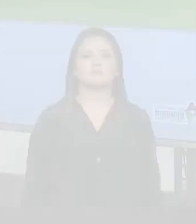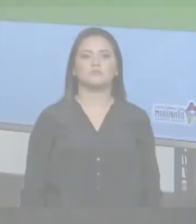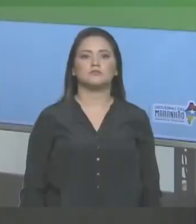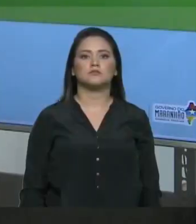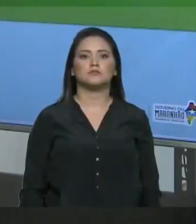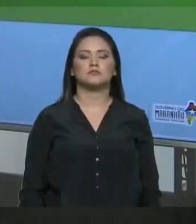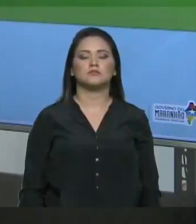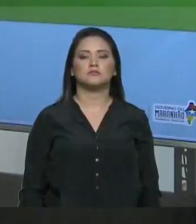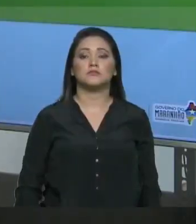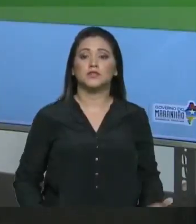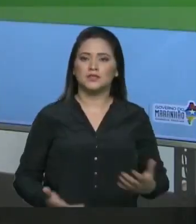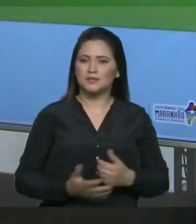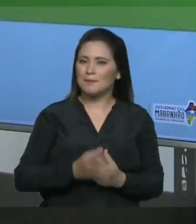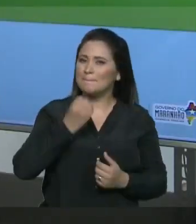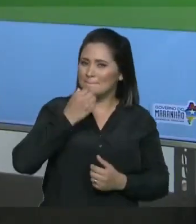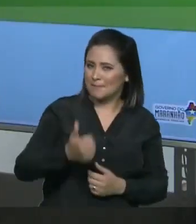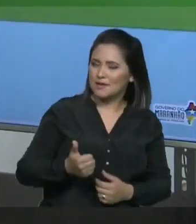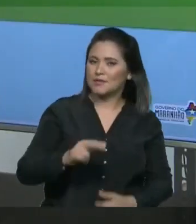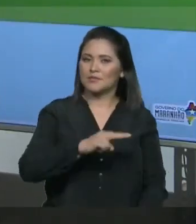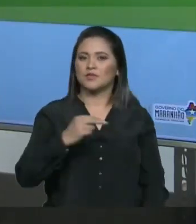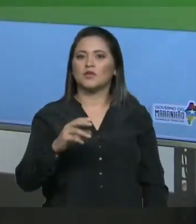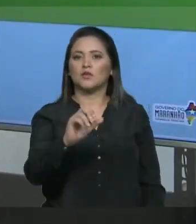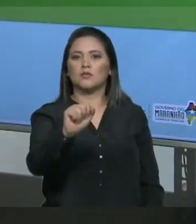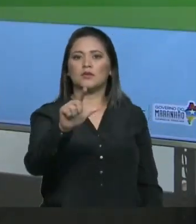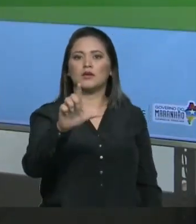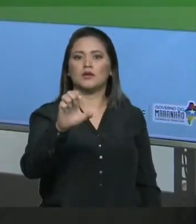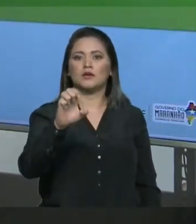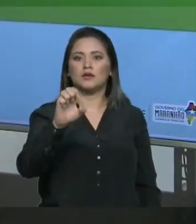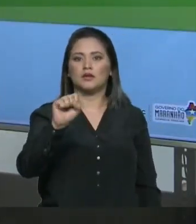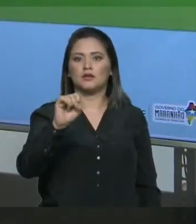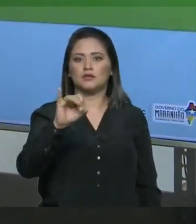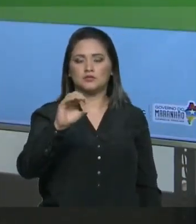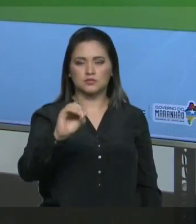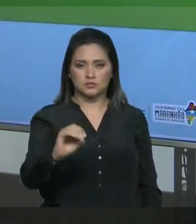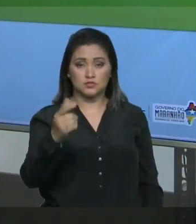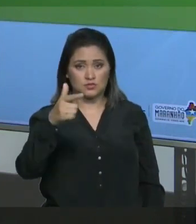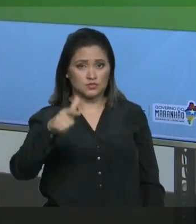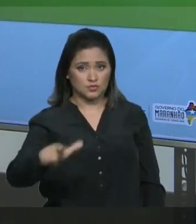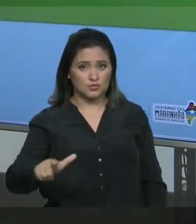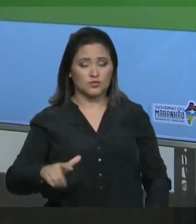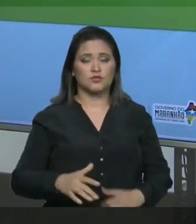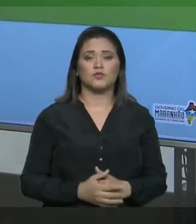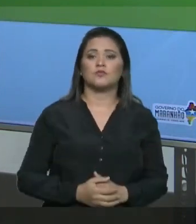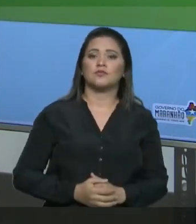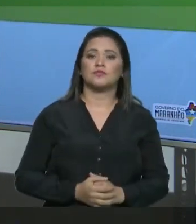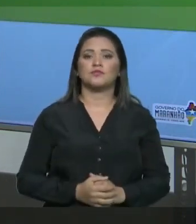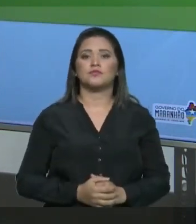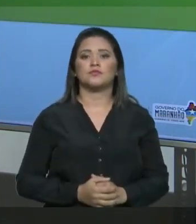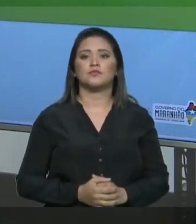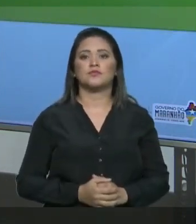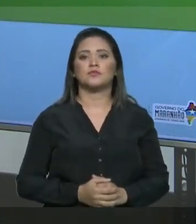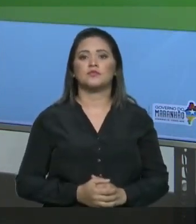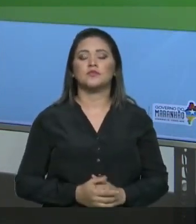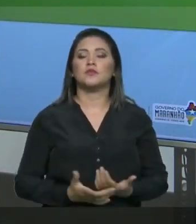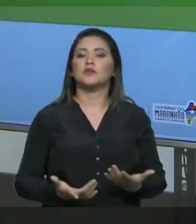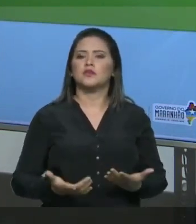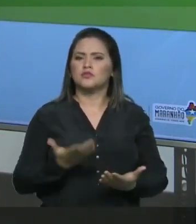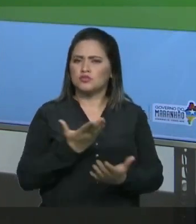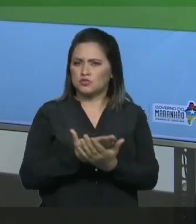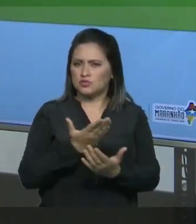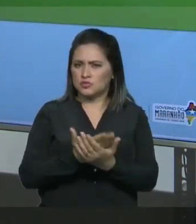Bom pessoal, tudo bem? Professor Alessio mais uma vez, tá? Nós estamos dentro da química